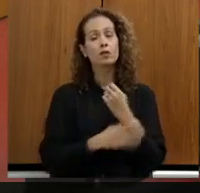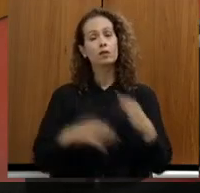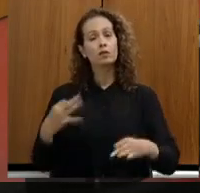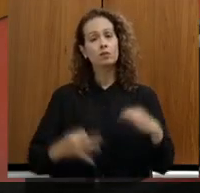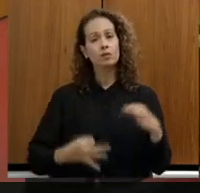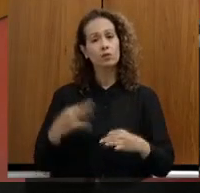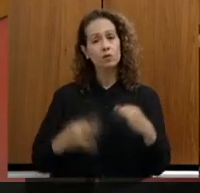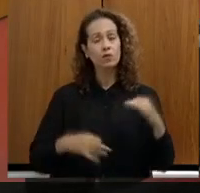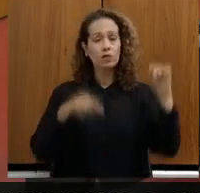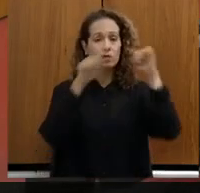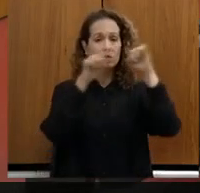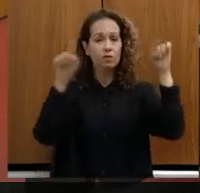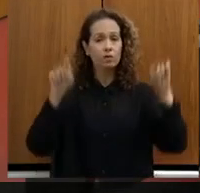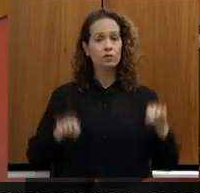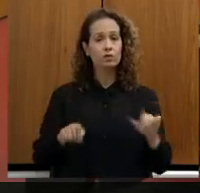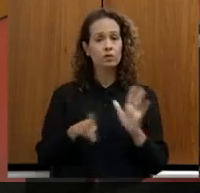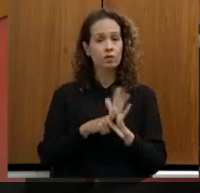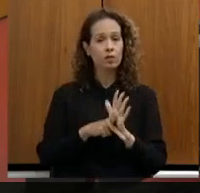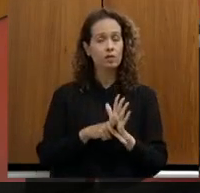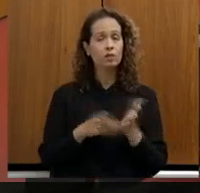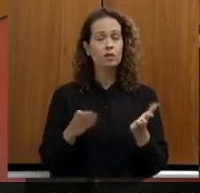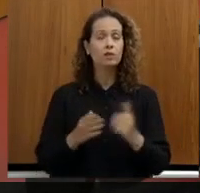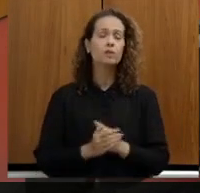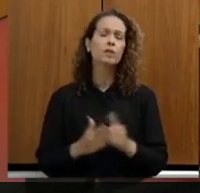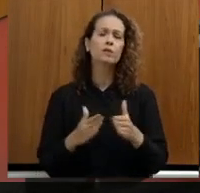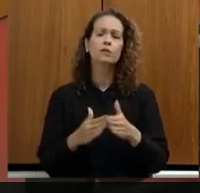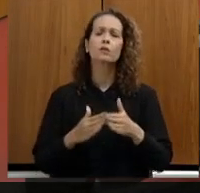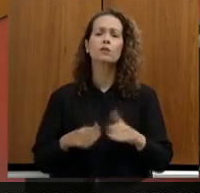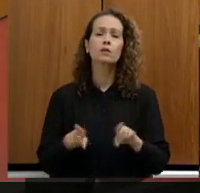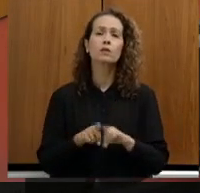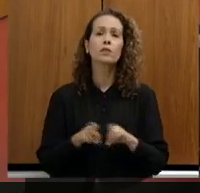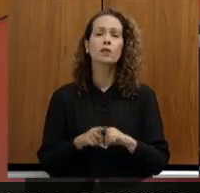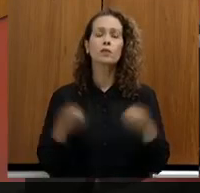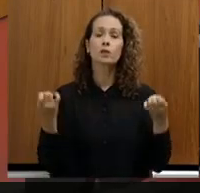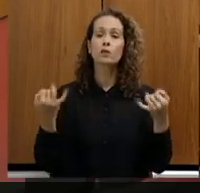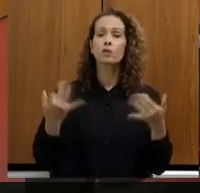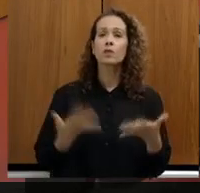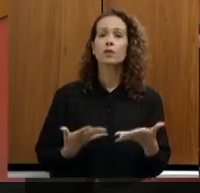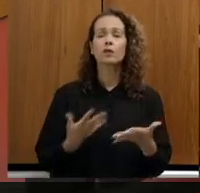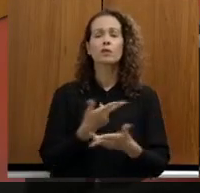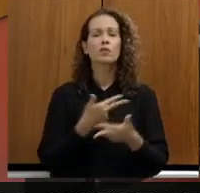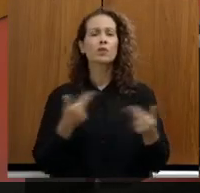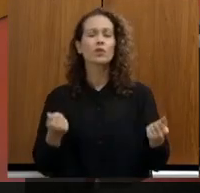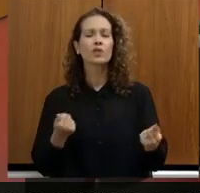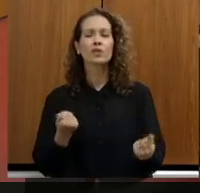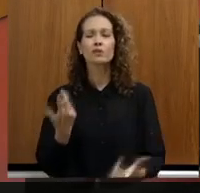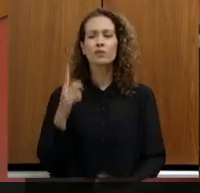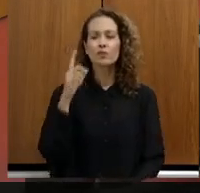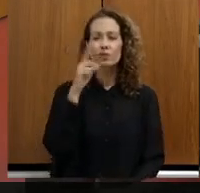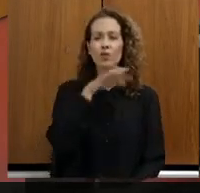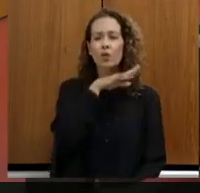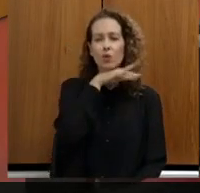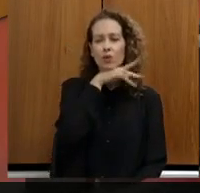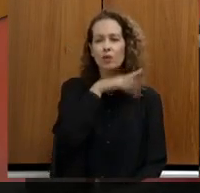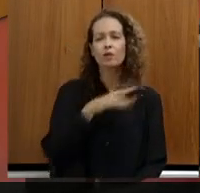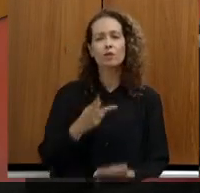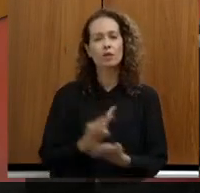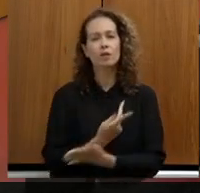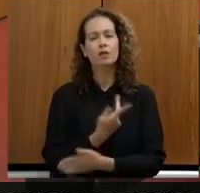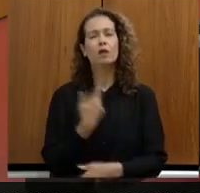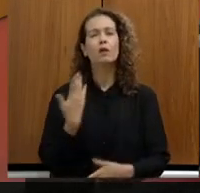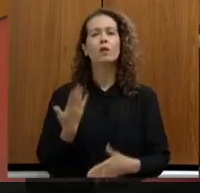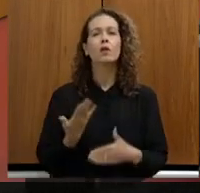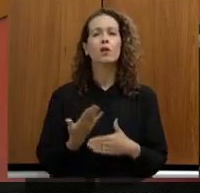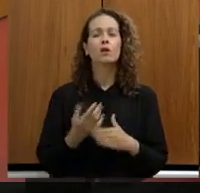desses servidores. Peço licença aqui para relatar um fato terrível que aconteceu nos últimos anos, nos últimos